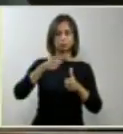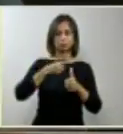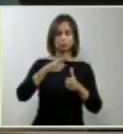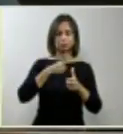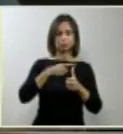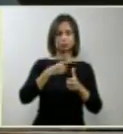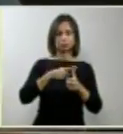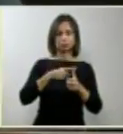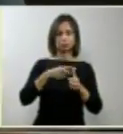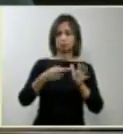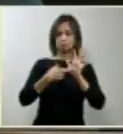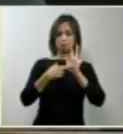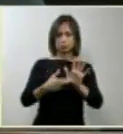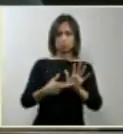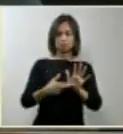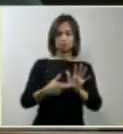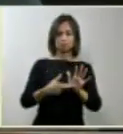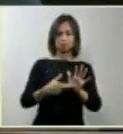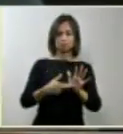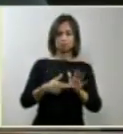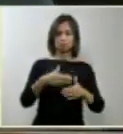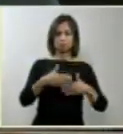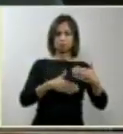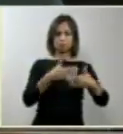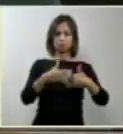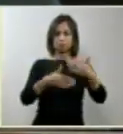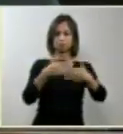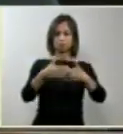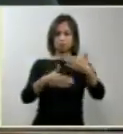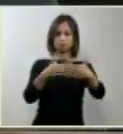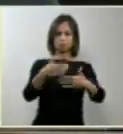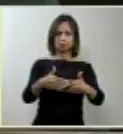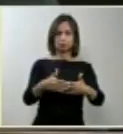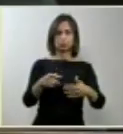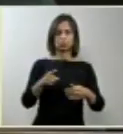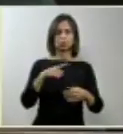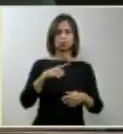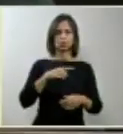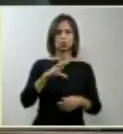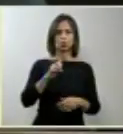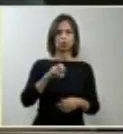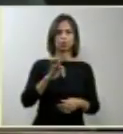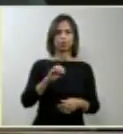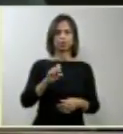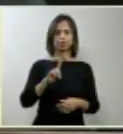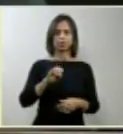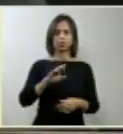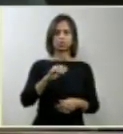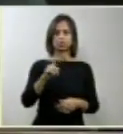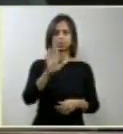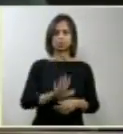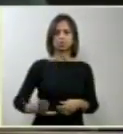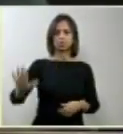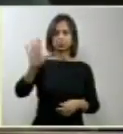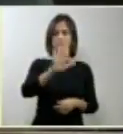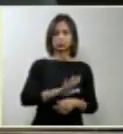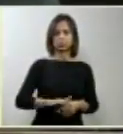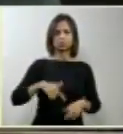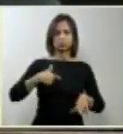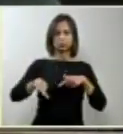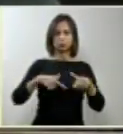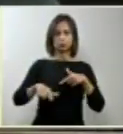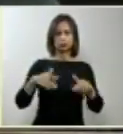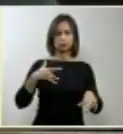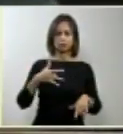o representante processual da Argoente, da Confederação Nacional dos Trabalhadores na